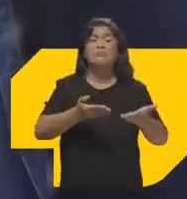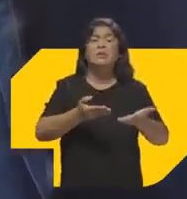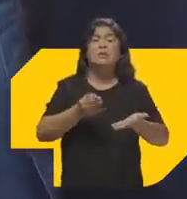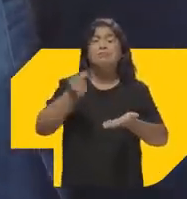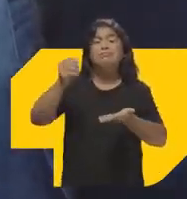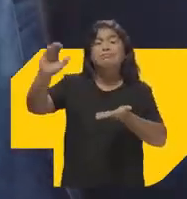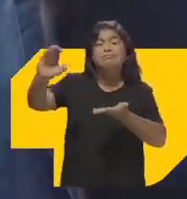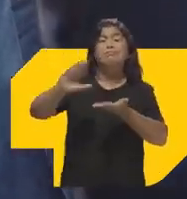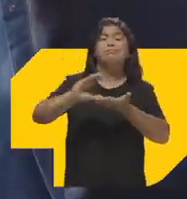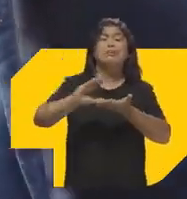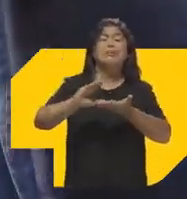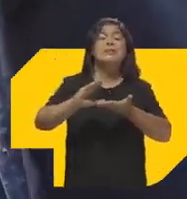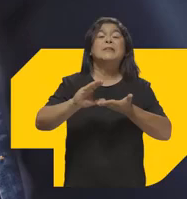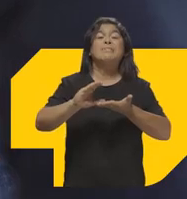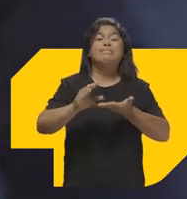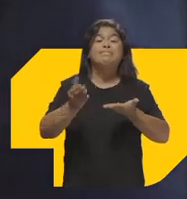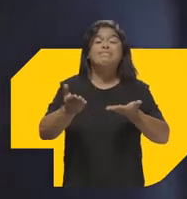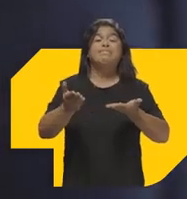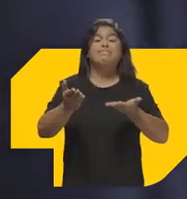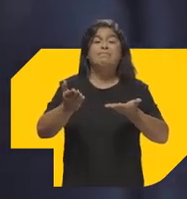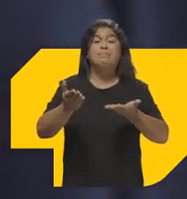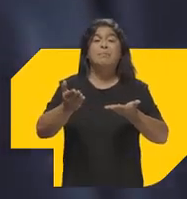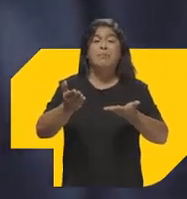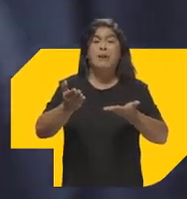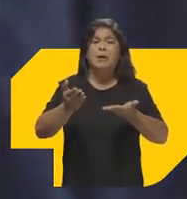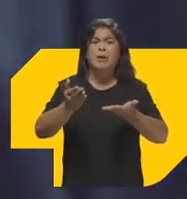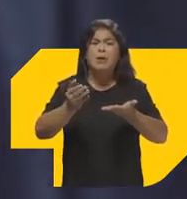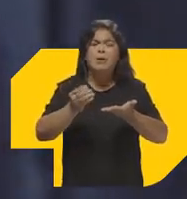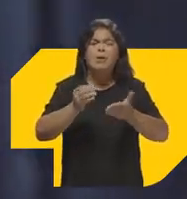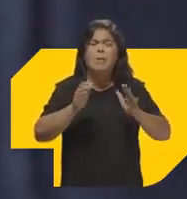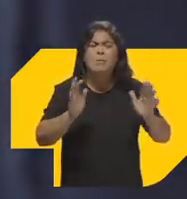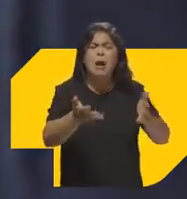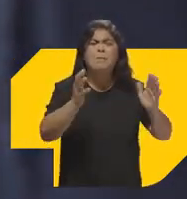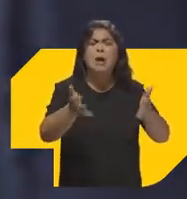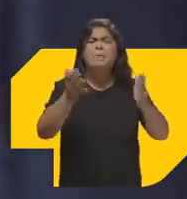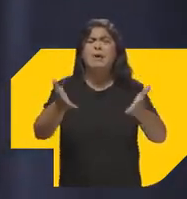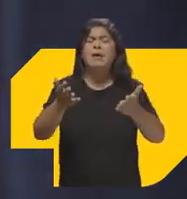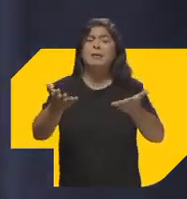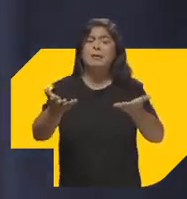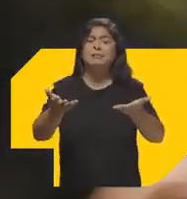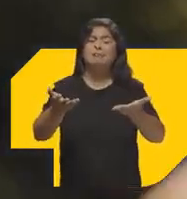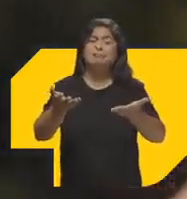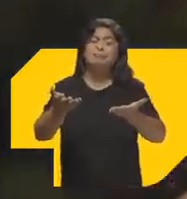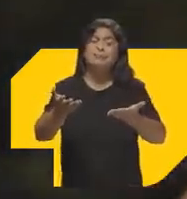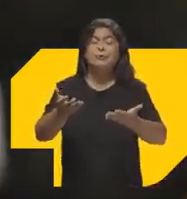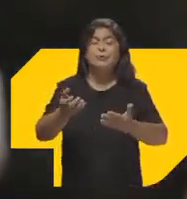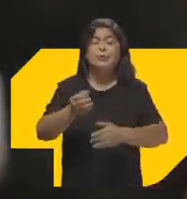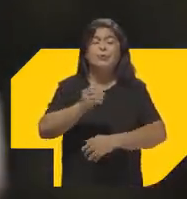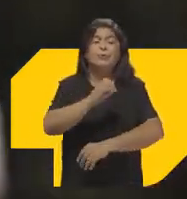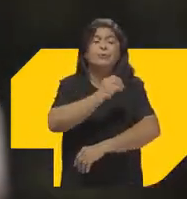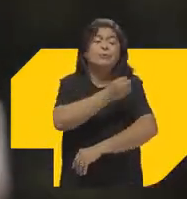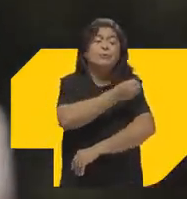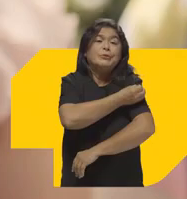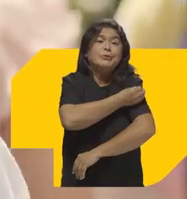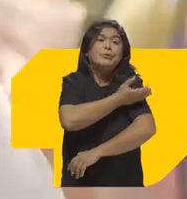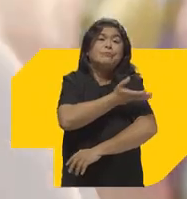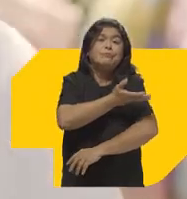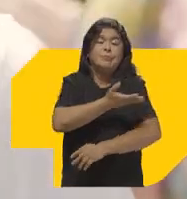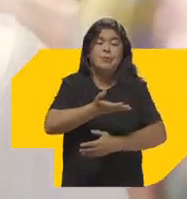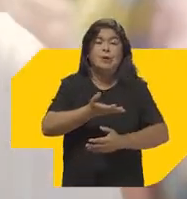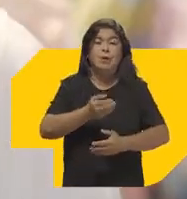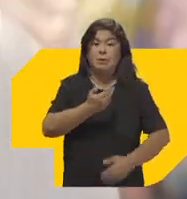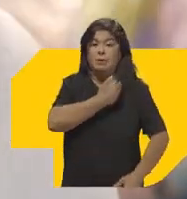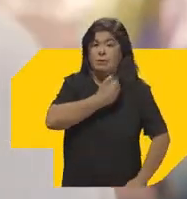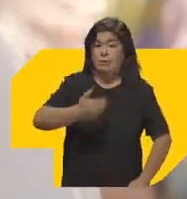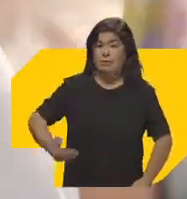gente receber recurso Para que a gente possa investir mais nessa questão de alfabetização Do governo do